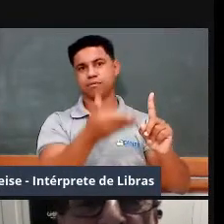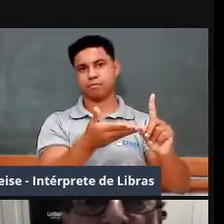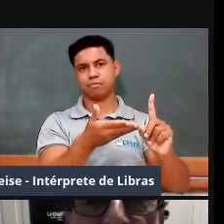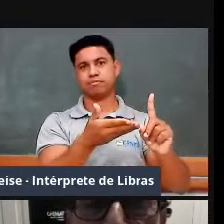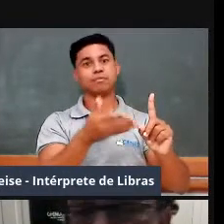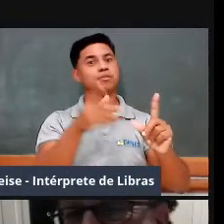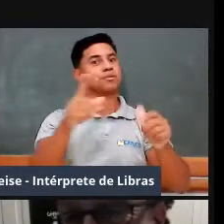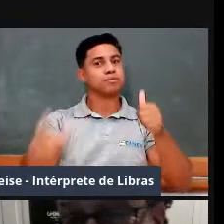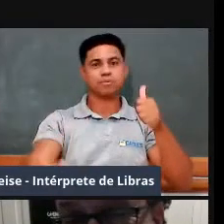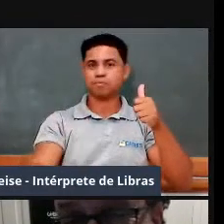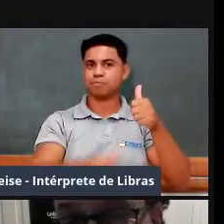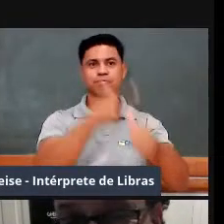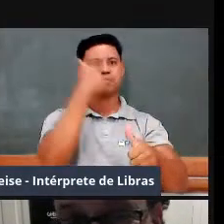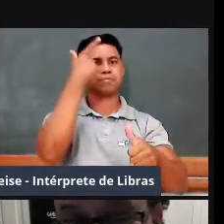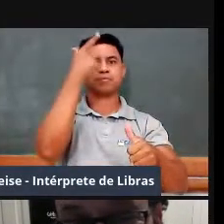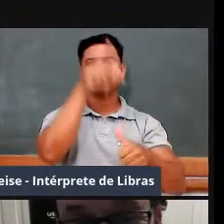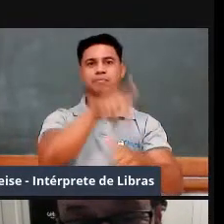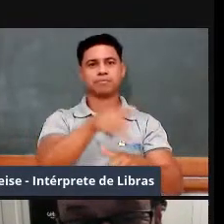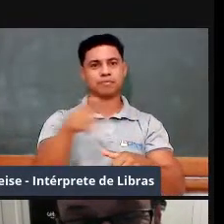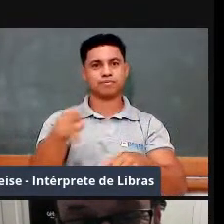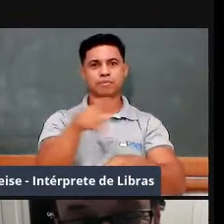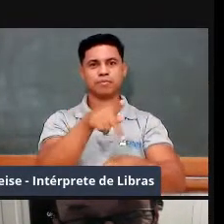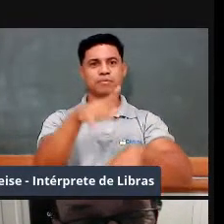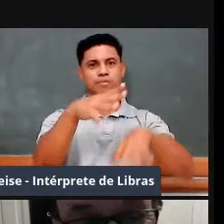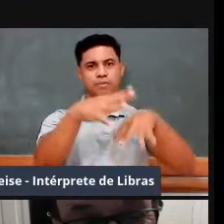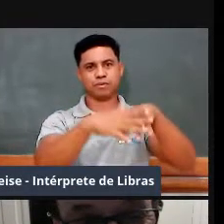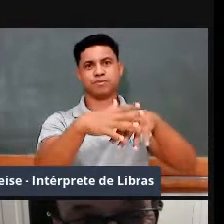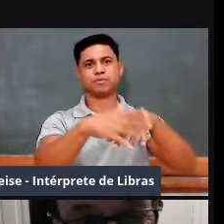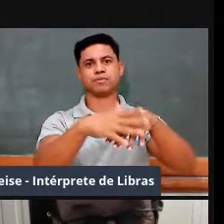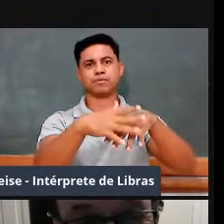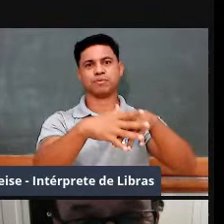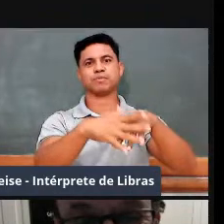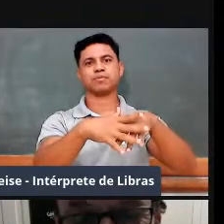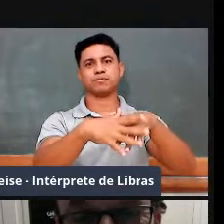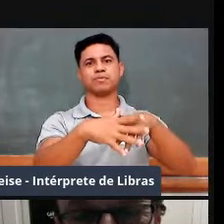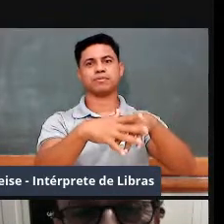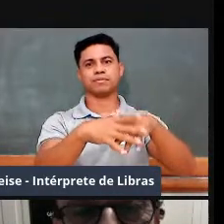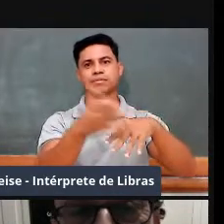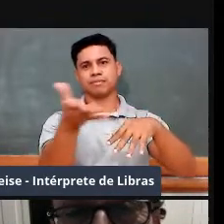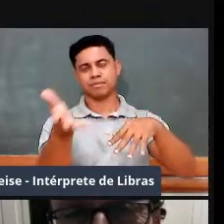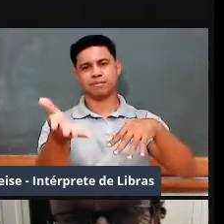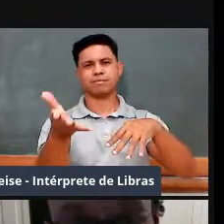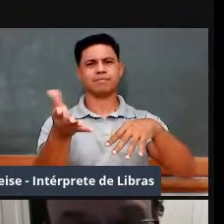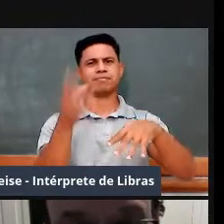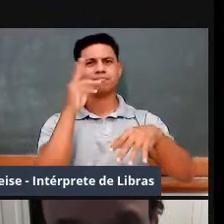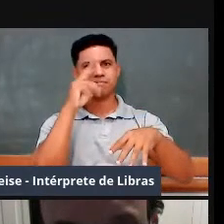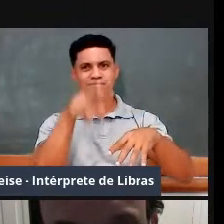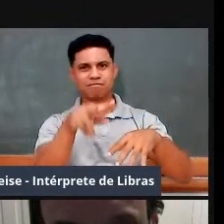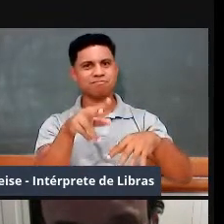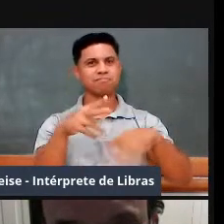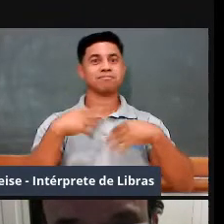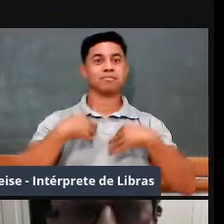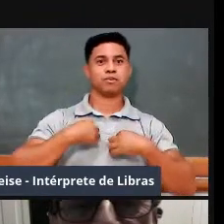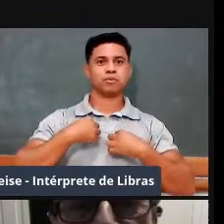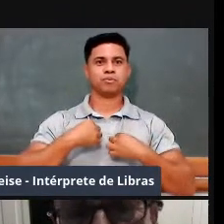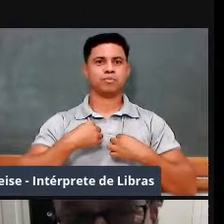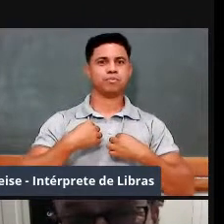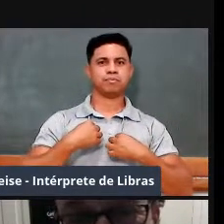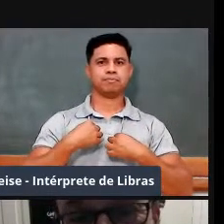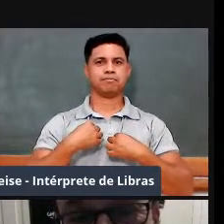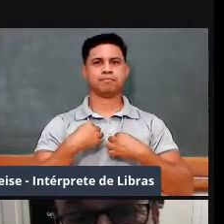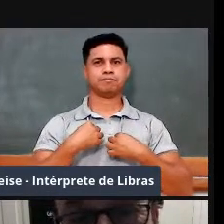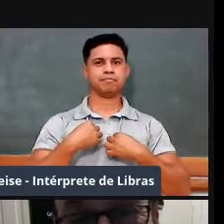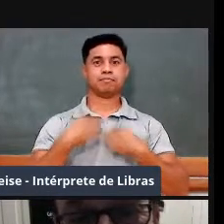professor de matemática, não é? Veja que ele tem aí uma indumentária, um vestuário militar,